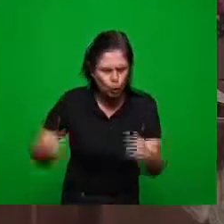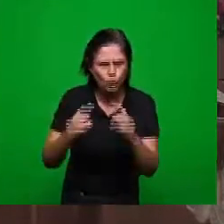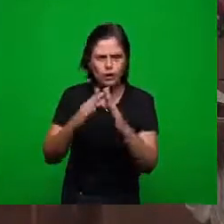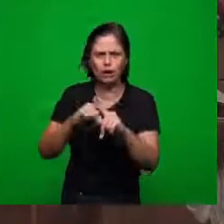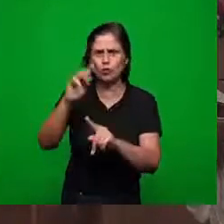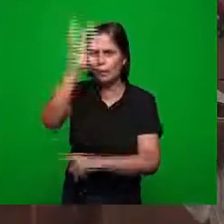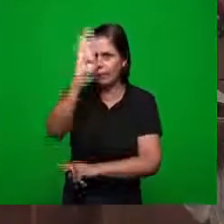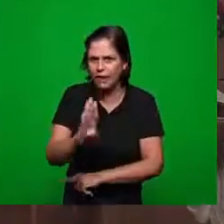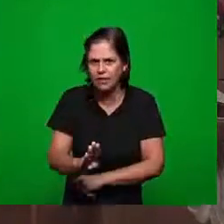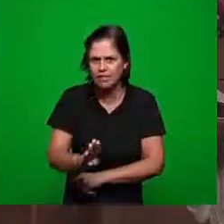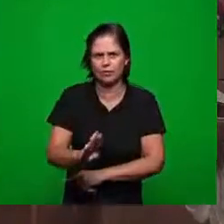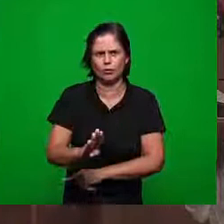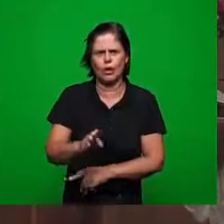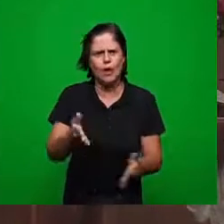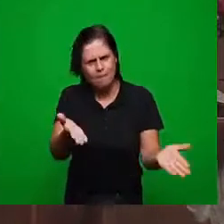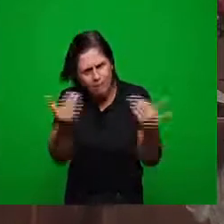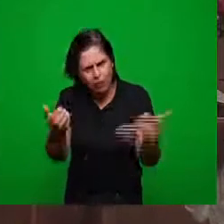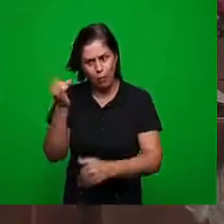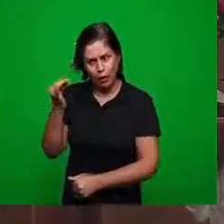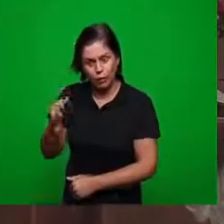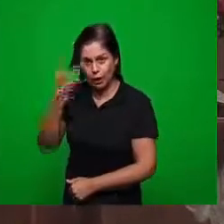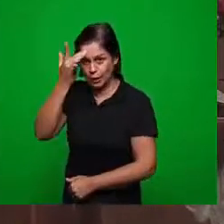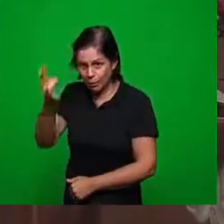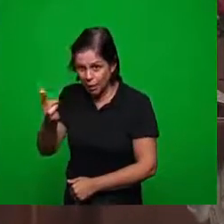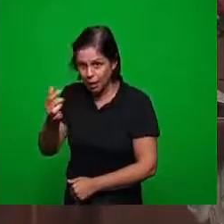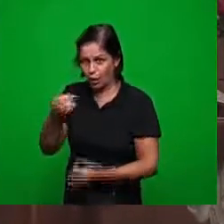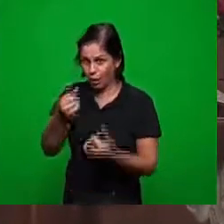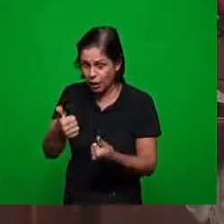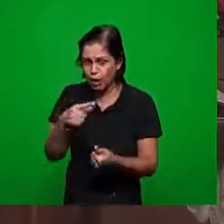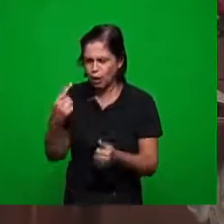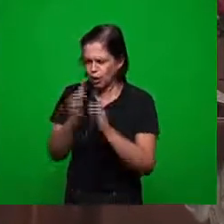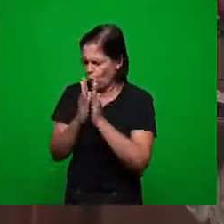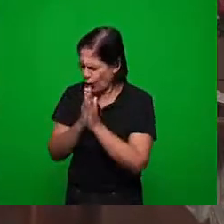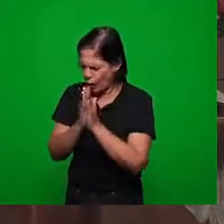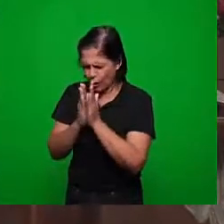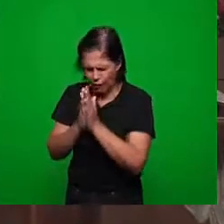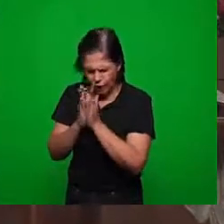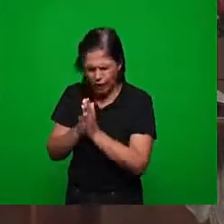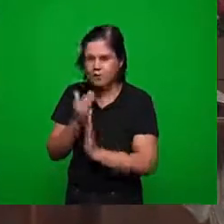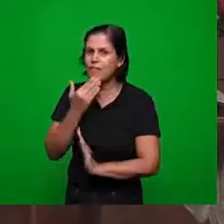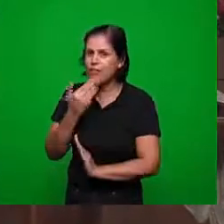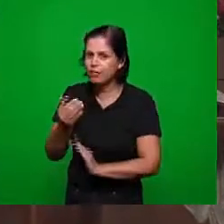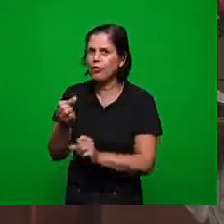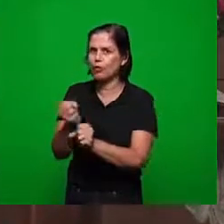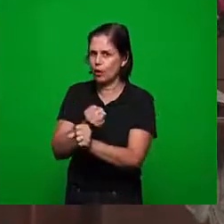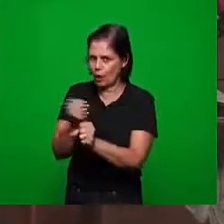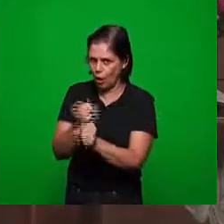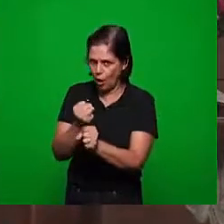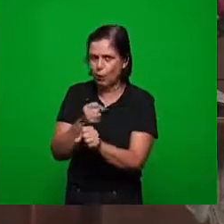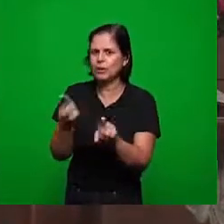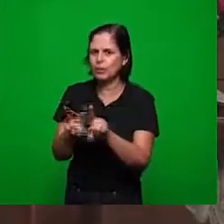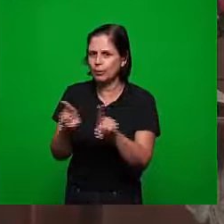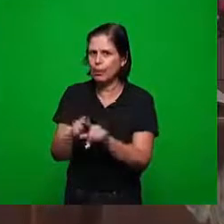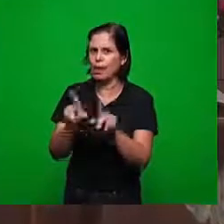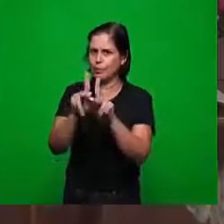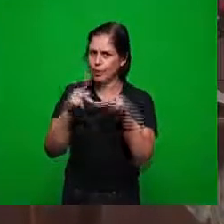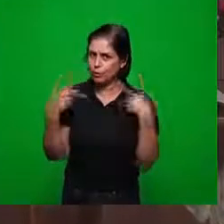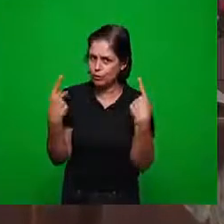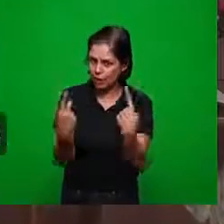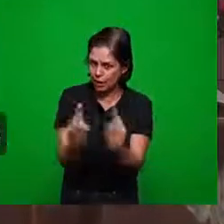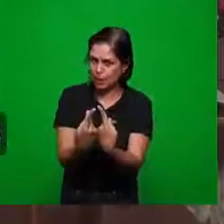Brasil estão convocadas para essa madrugada onde vamos orar pelas necessidades do presbitério